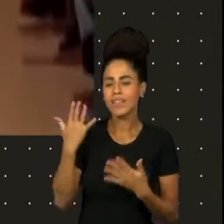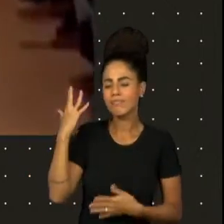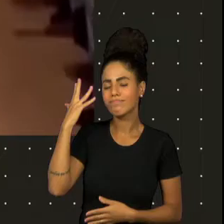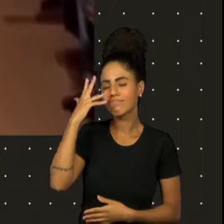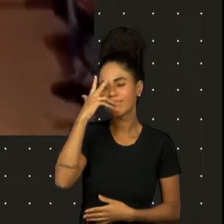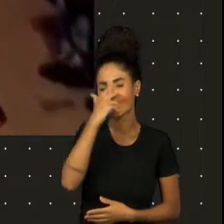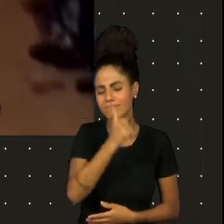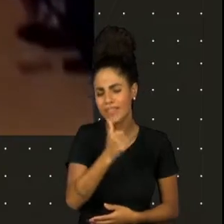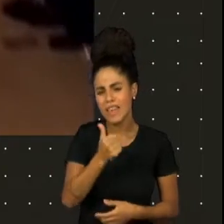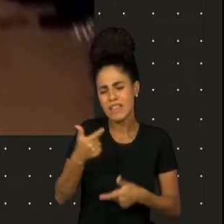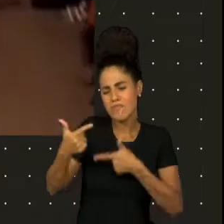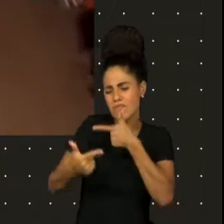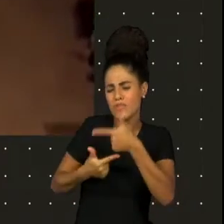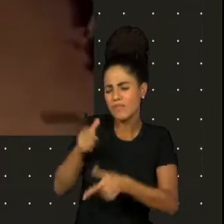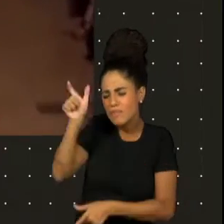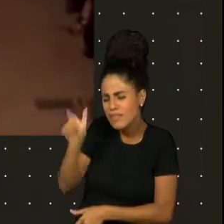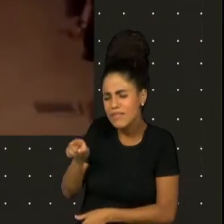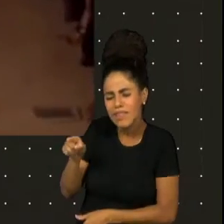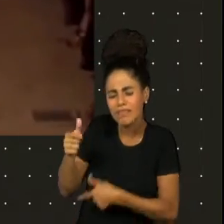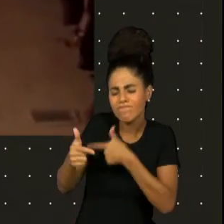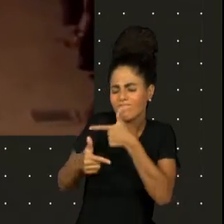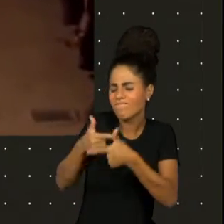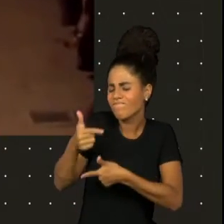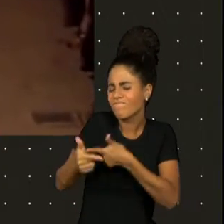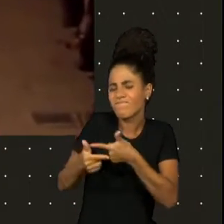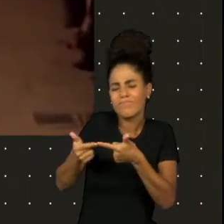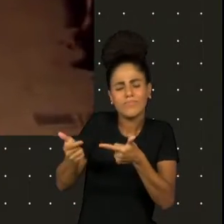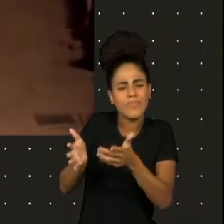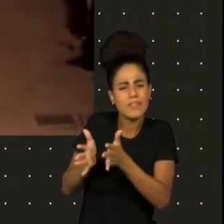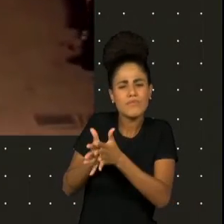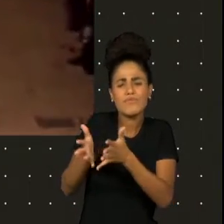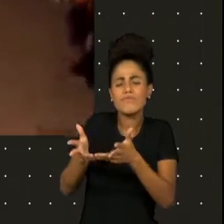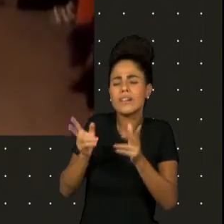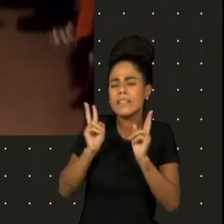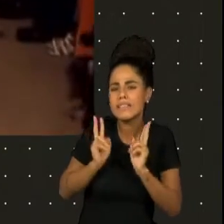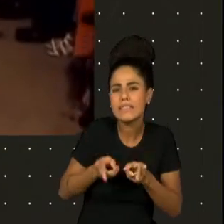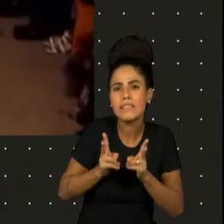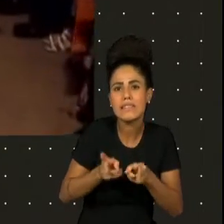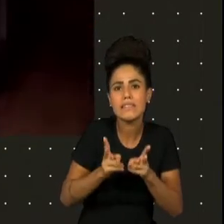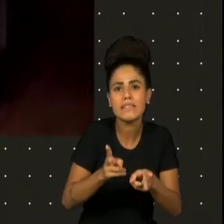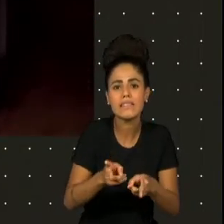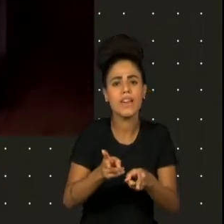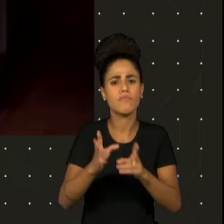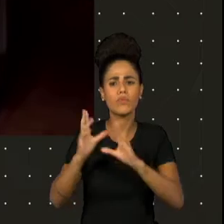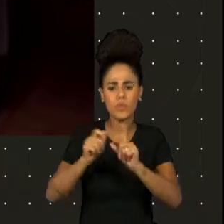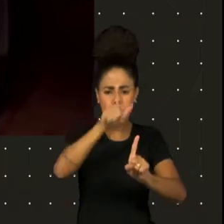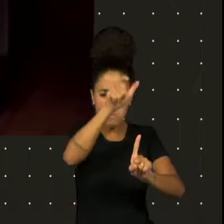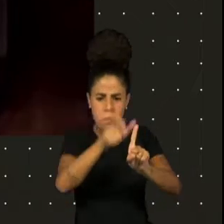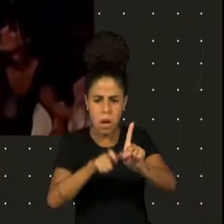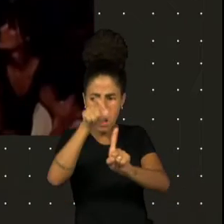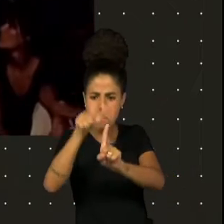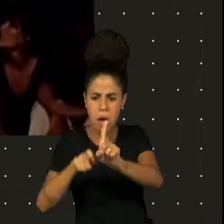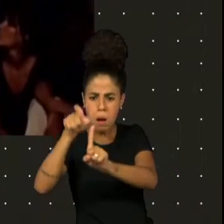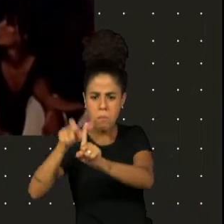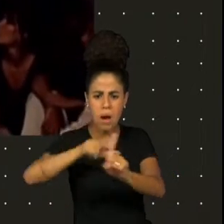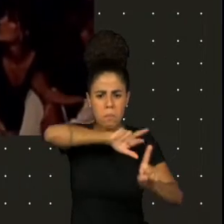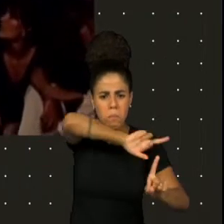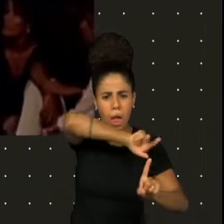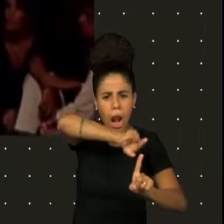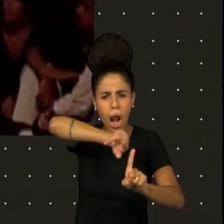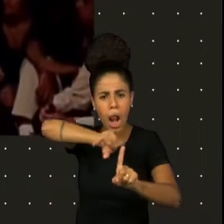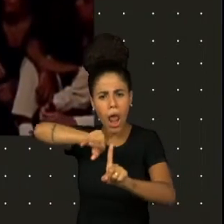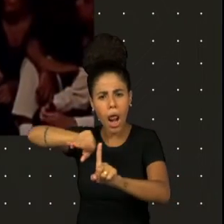do seu trabalho, né? Que você fez não só a mãe de Cacilda, mas todos aqueles papéis diferentes e aquilo. Você foi uma